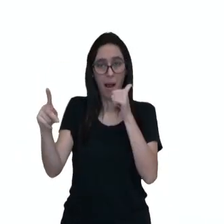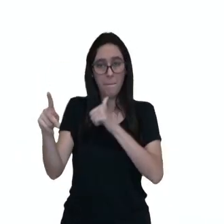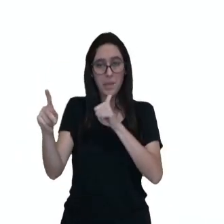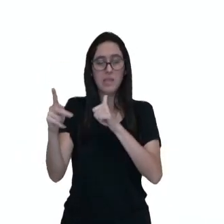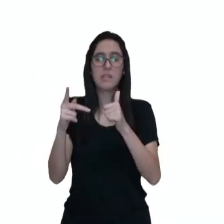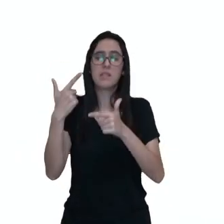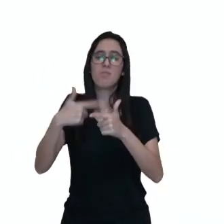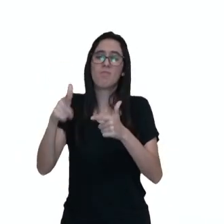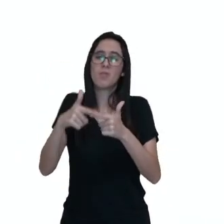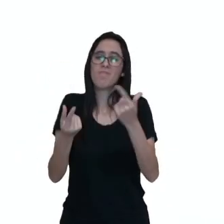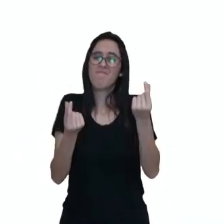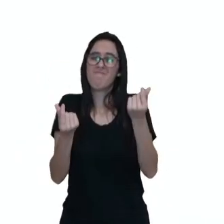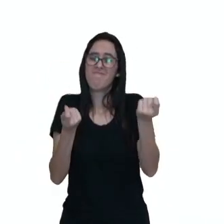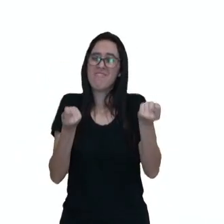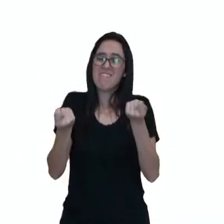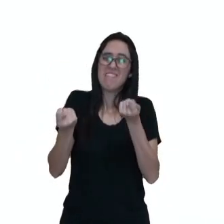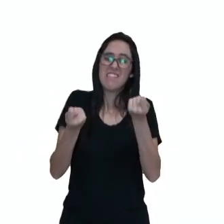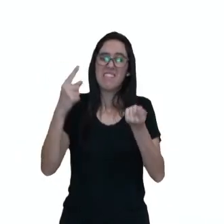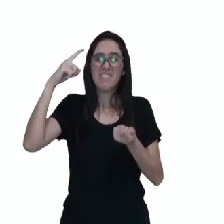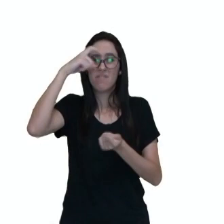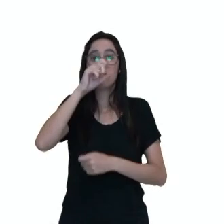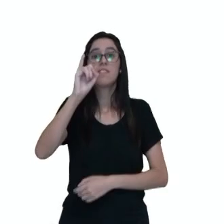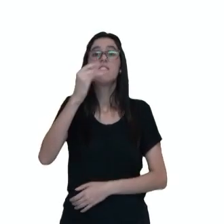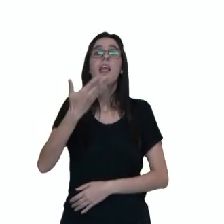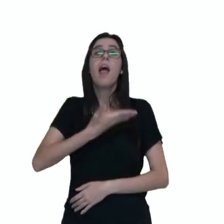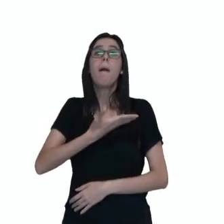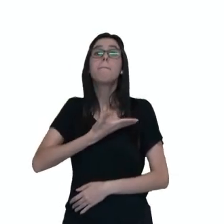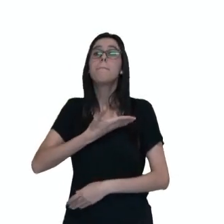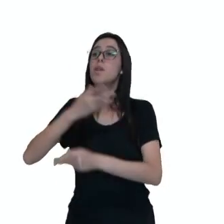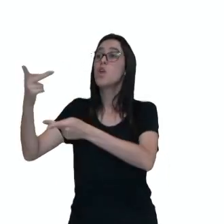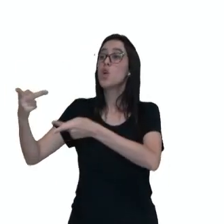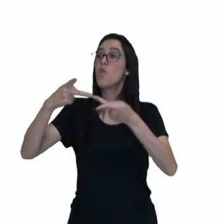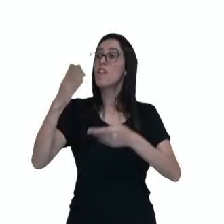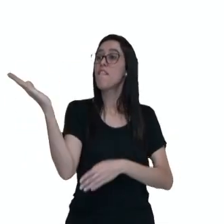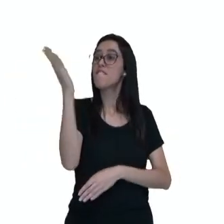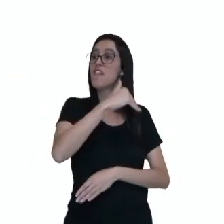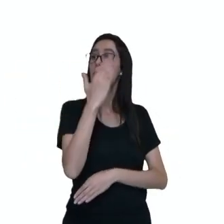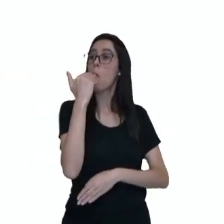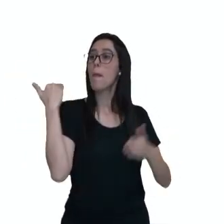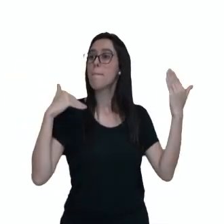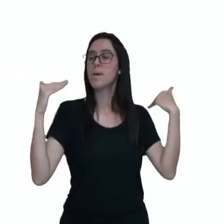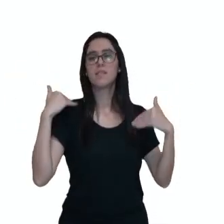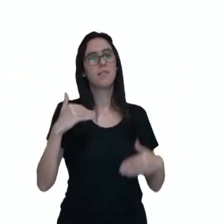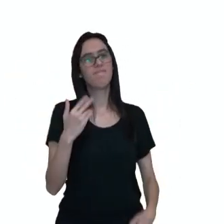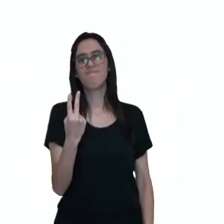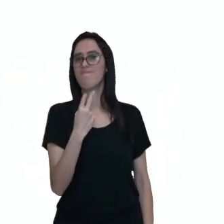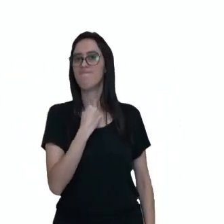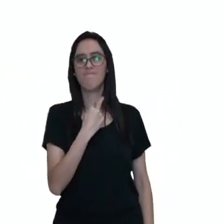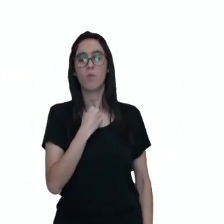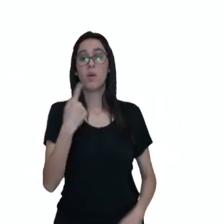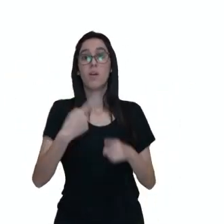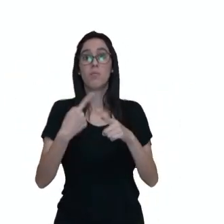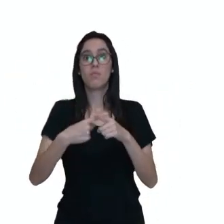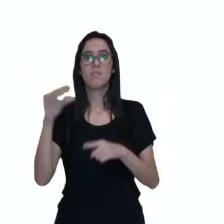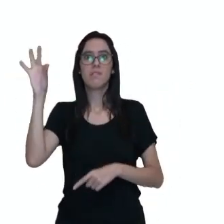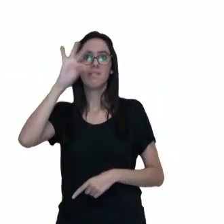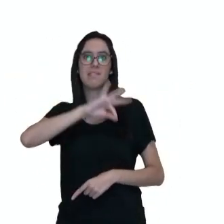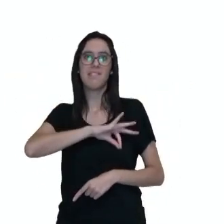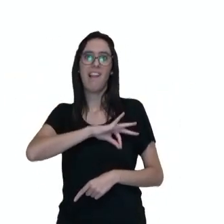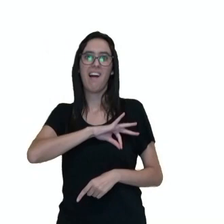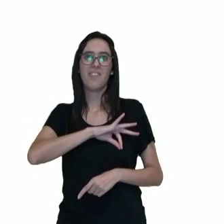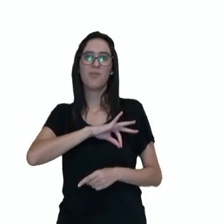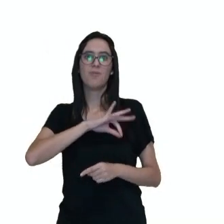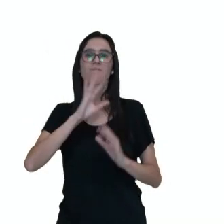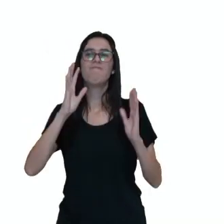financeiras. Se as amigas convidarem para ir no shopping, em algum lugar, ela não vai ter dinheiro, porque todo salário estará comprometido no